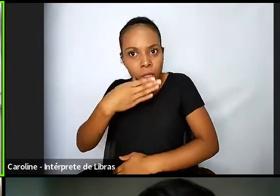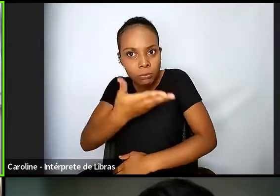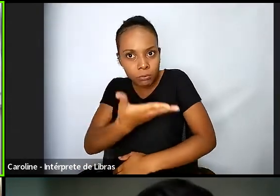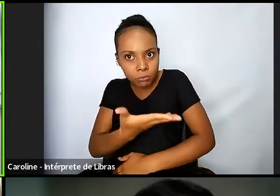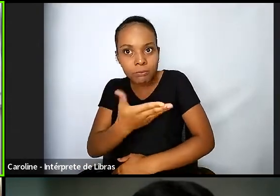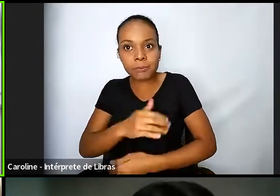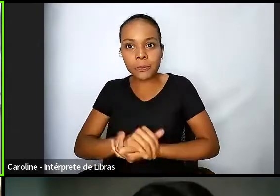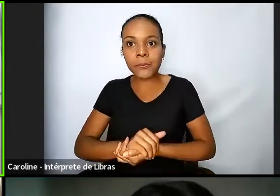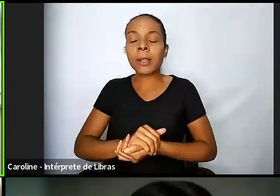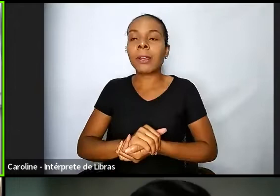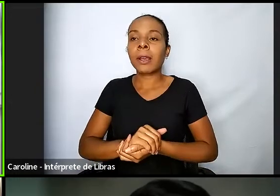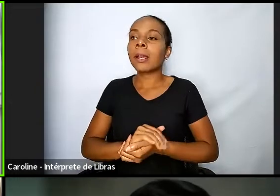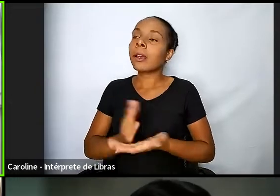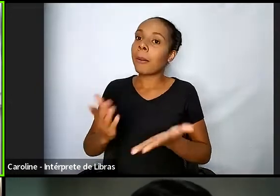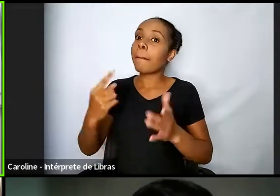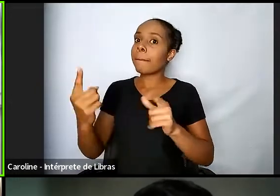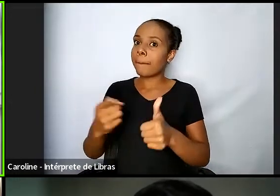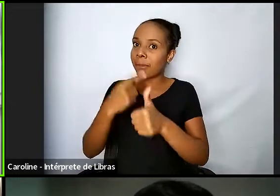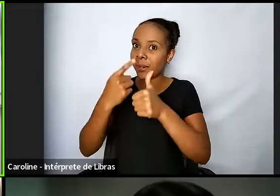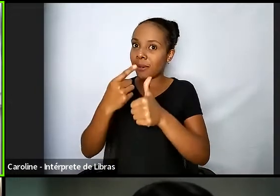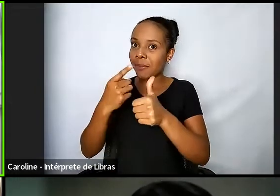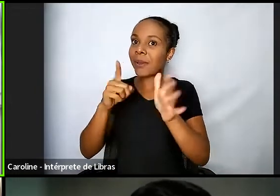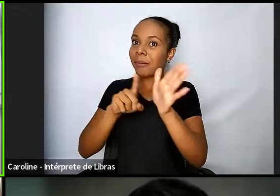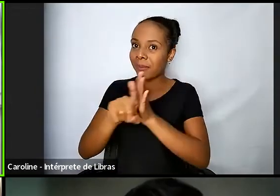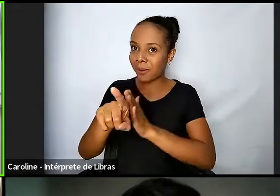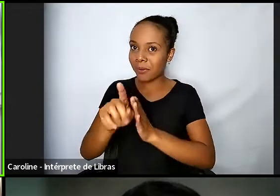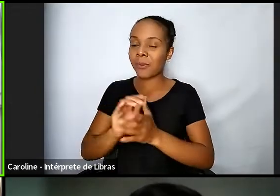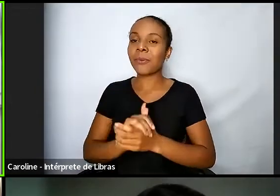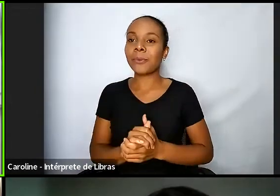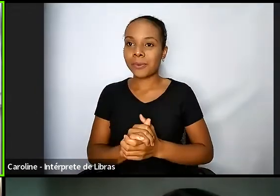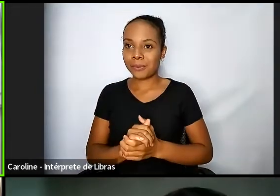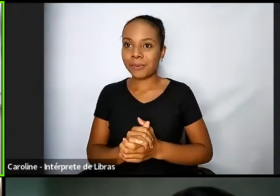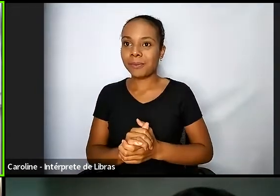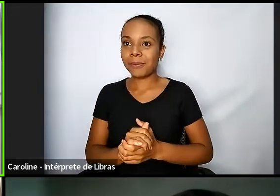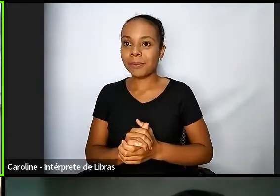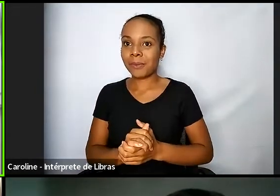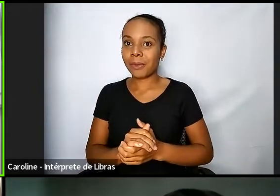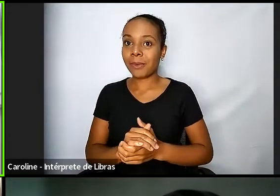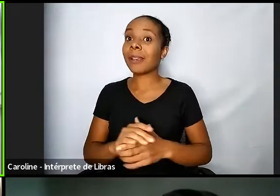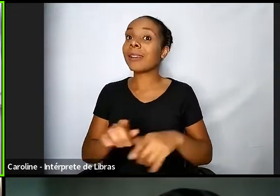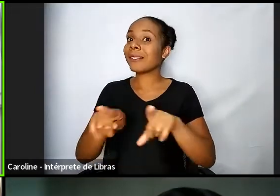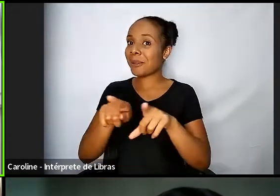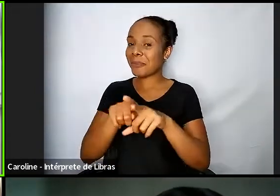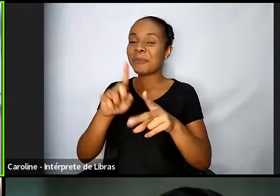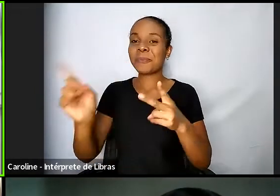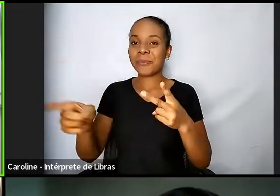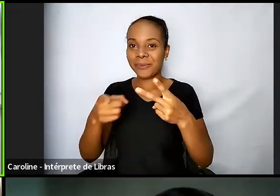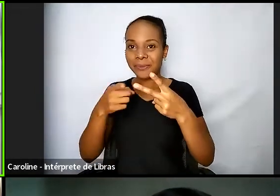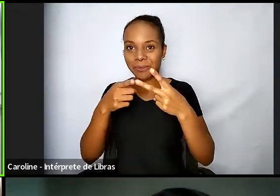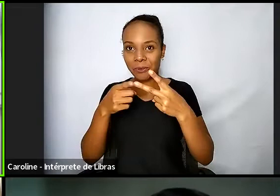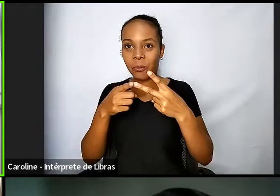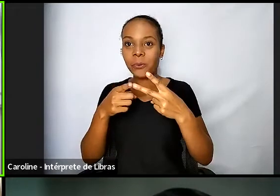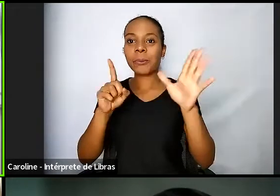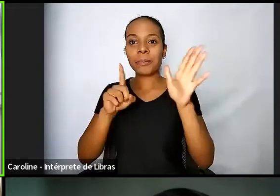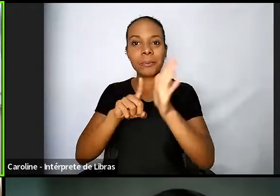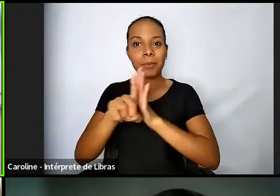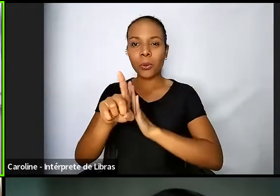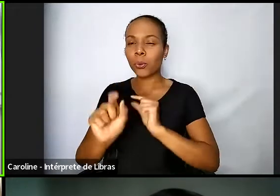a primeira pergunta já passo para uma segunda também que eu queria